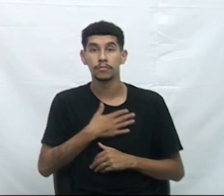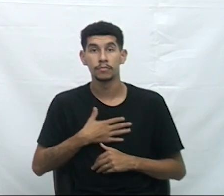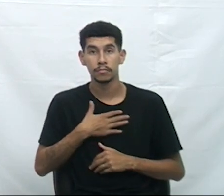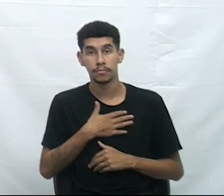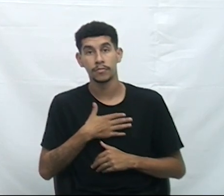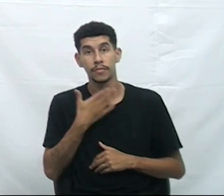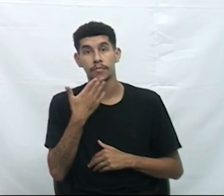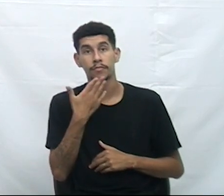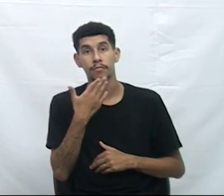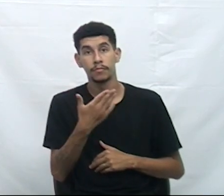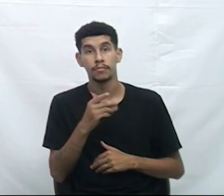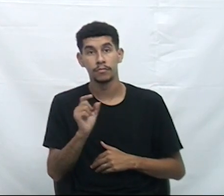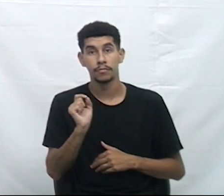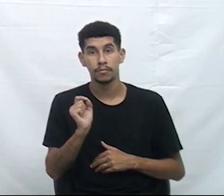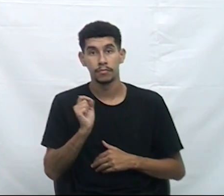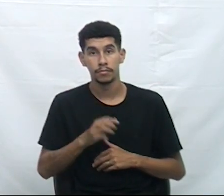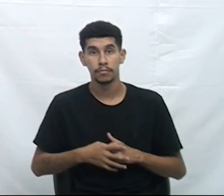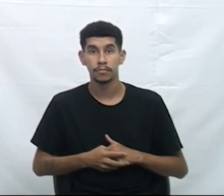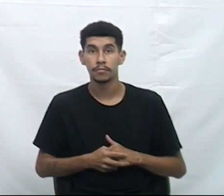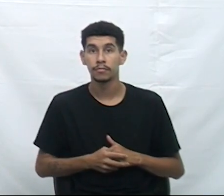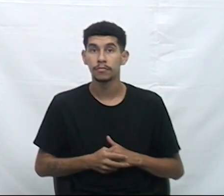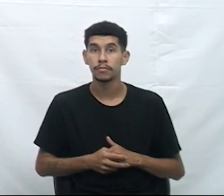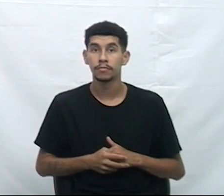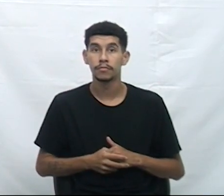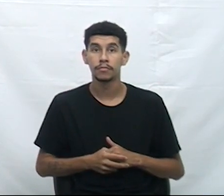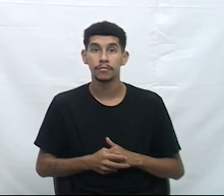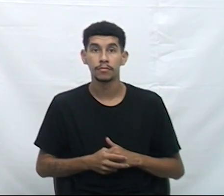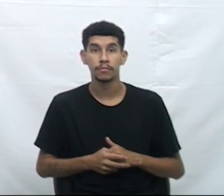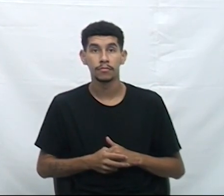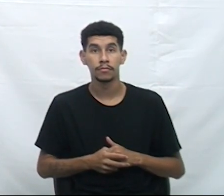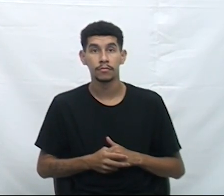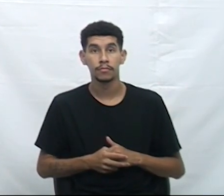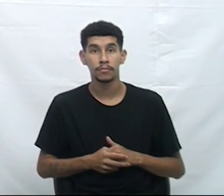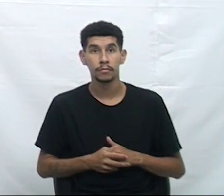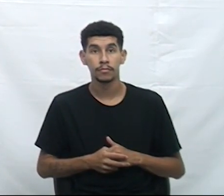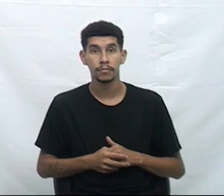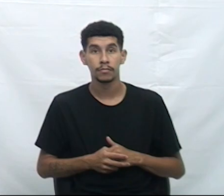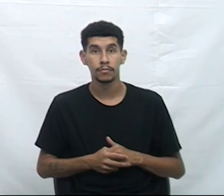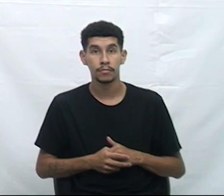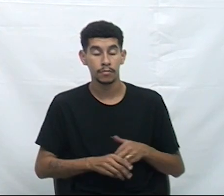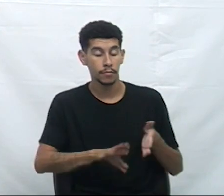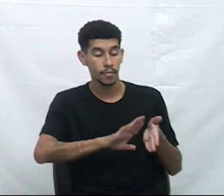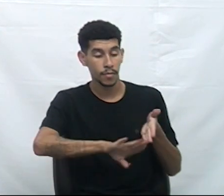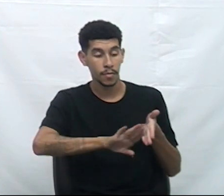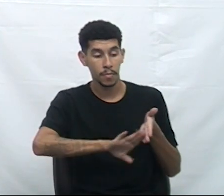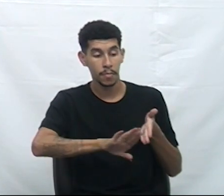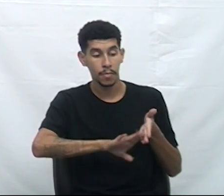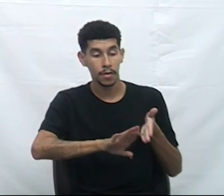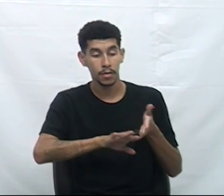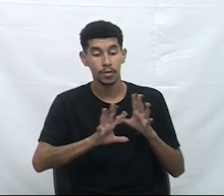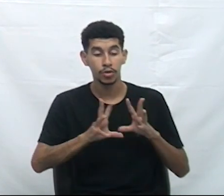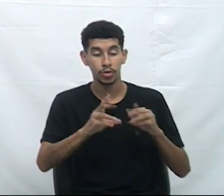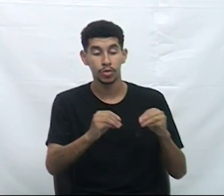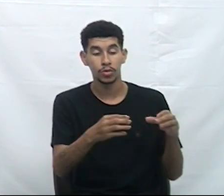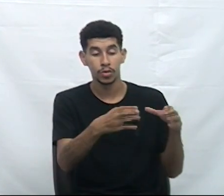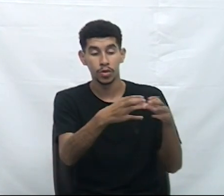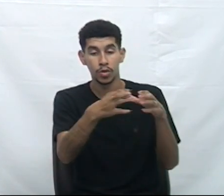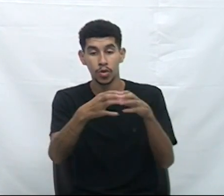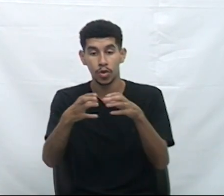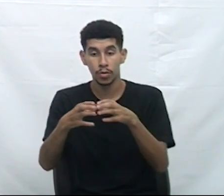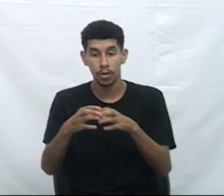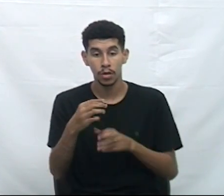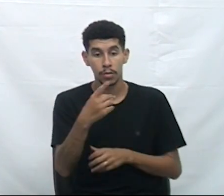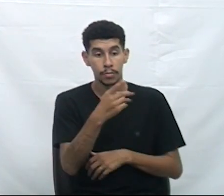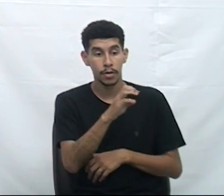pedir a dispensa dos pareceres de todas as comissões ao